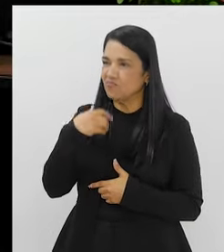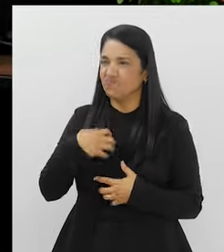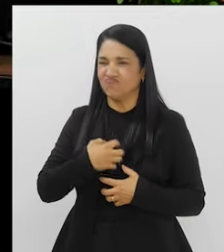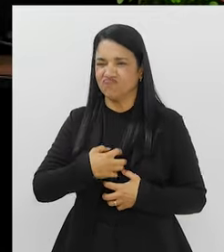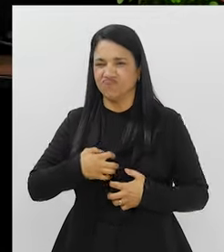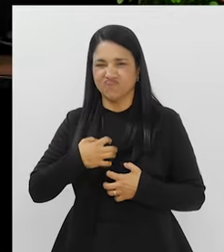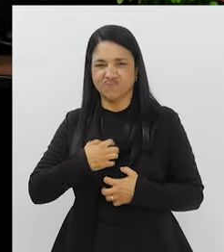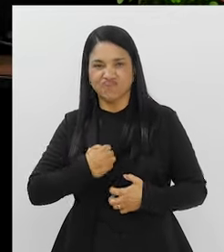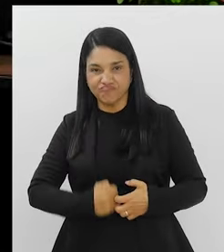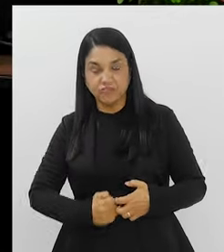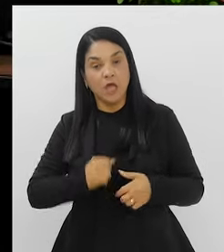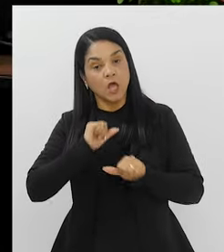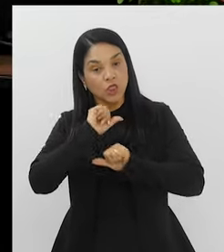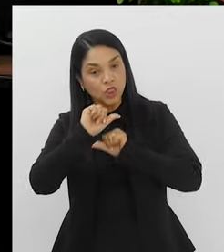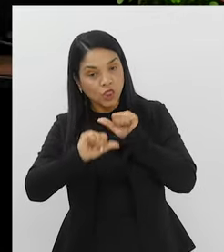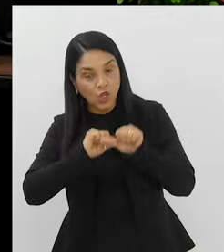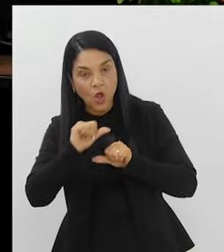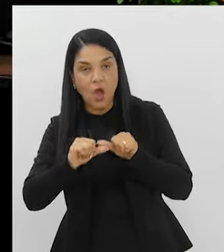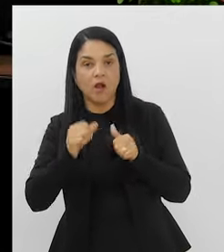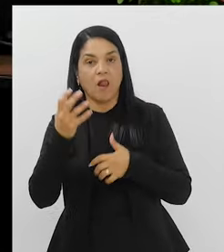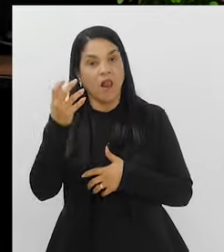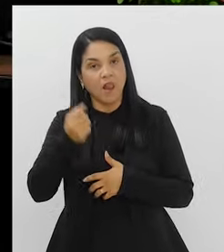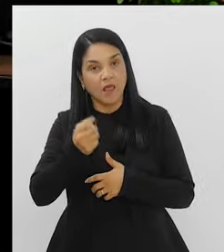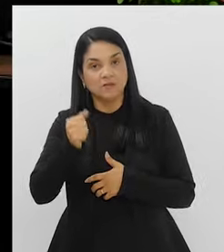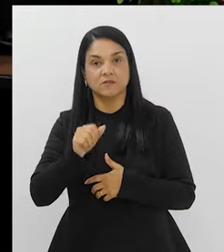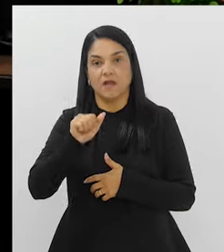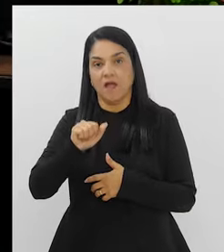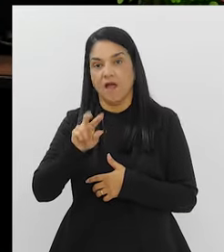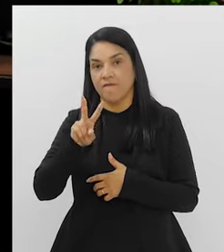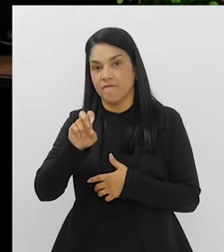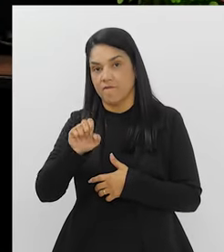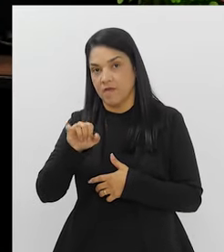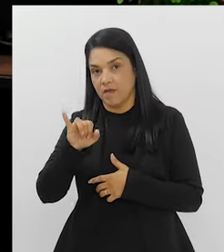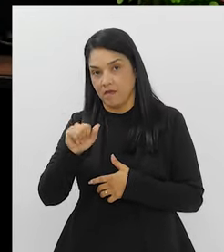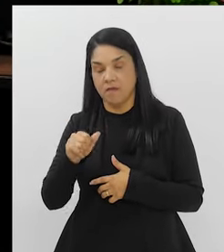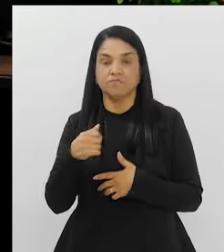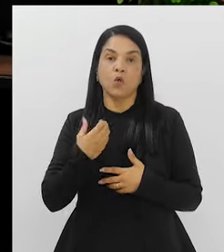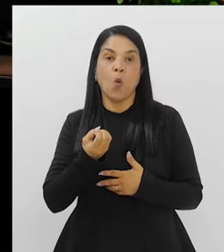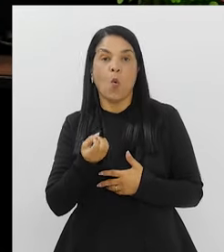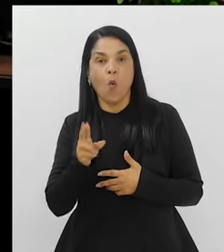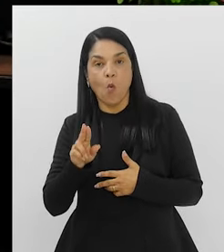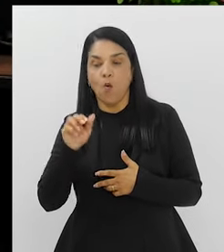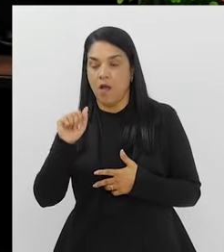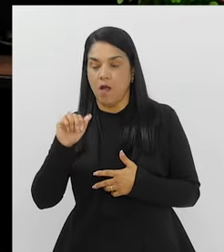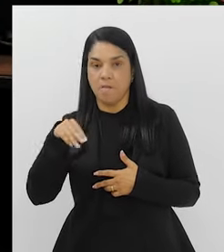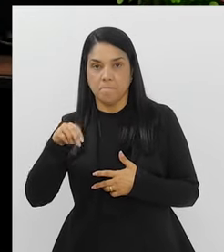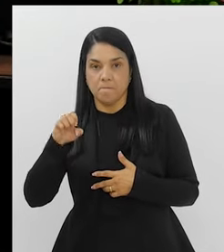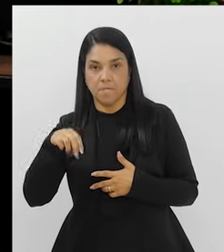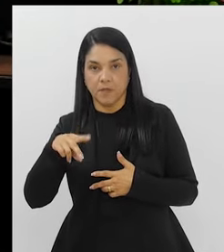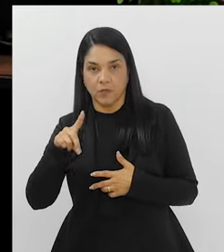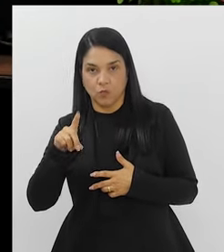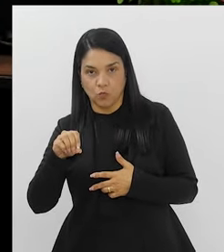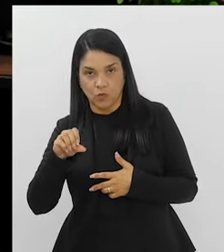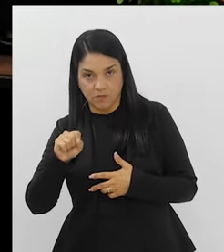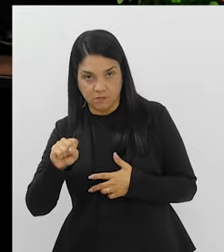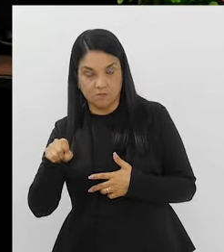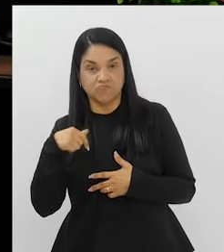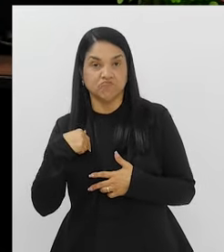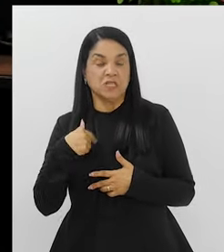trocar por aveia, né? Um leite de amêndoas, enfim. Enquanto isso não estiver te fazendo mal,